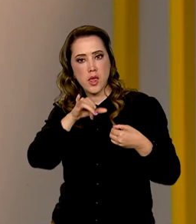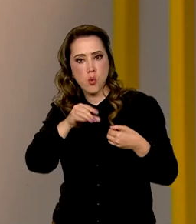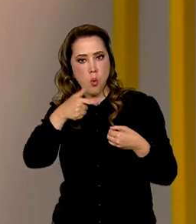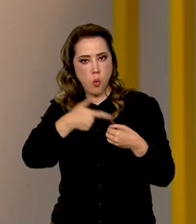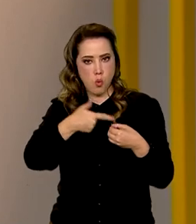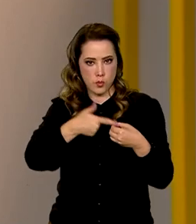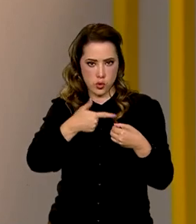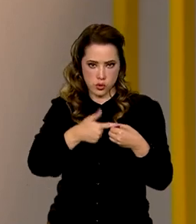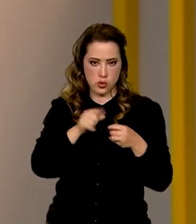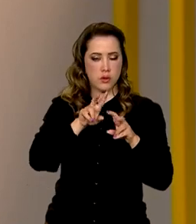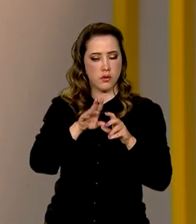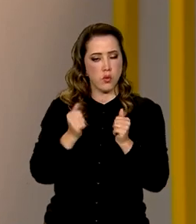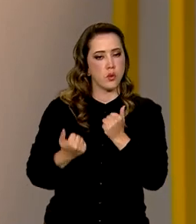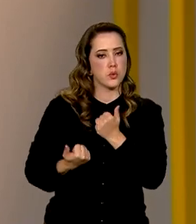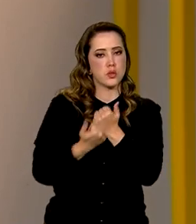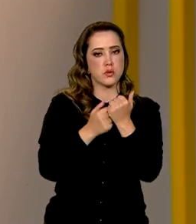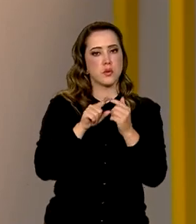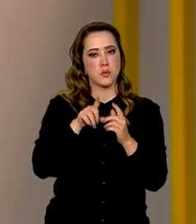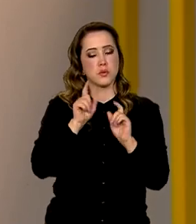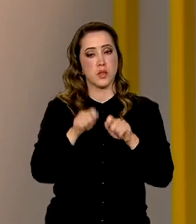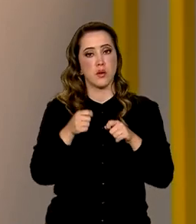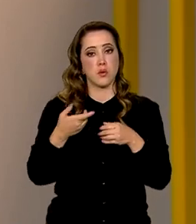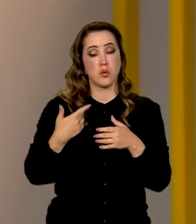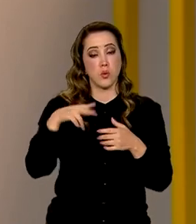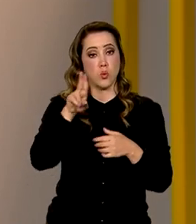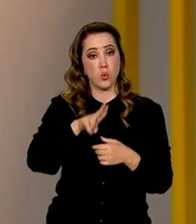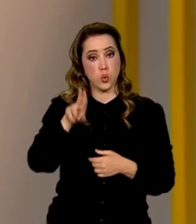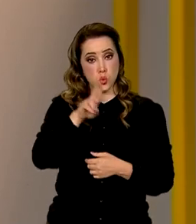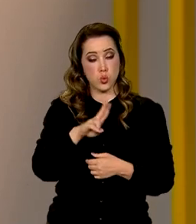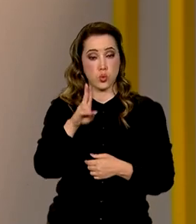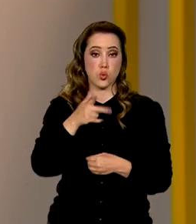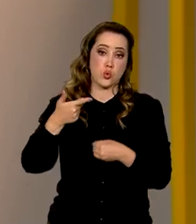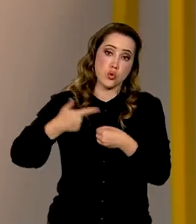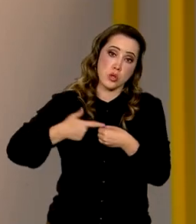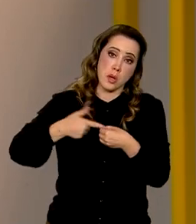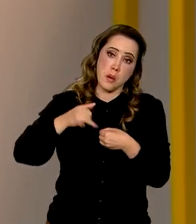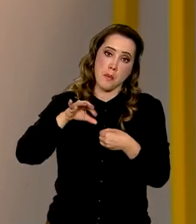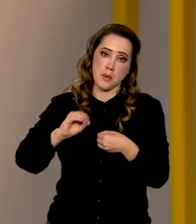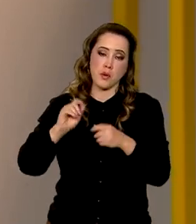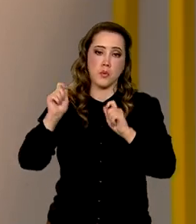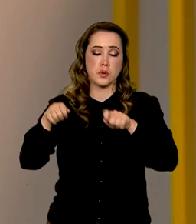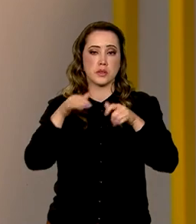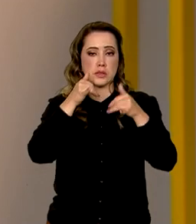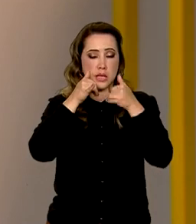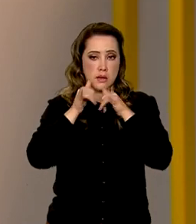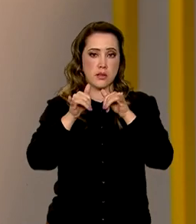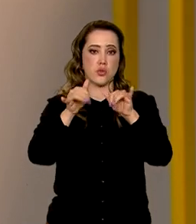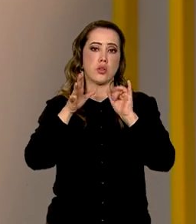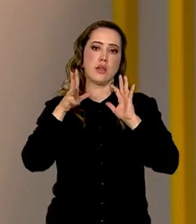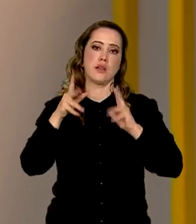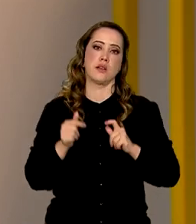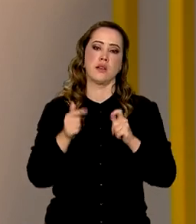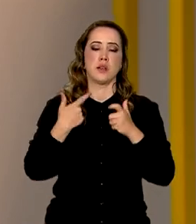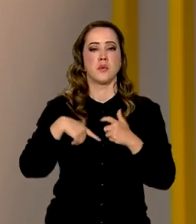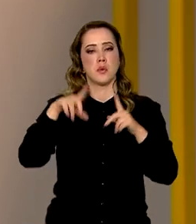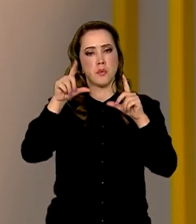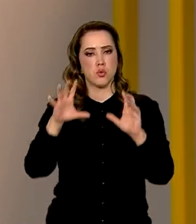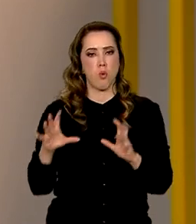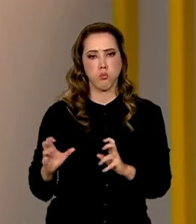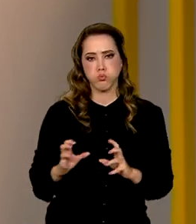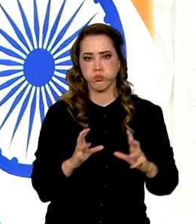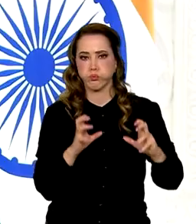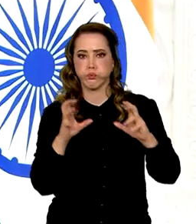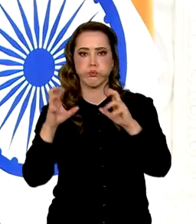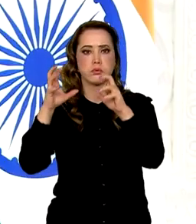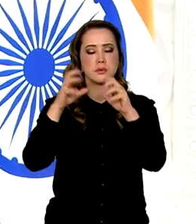que tem o objetivo de apoiar a produção e o uso de biocombustíveis como fonte de energia limpa para despoluir o planeta.